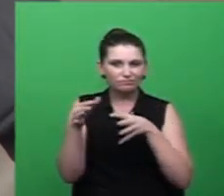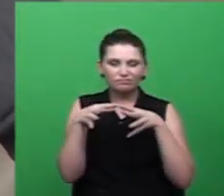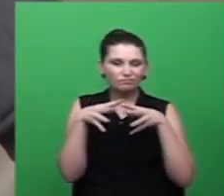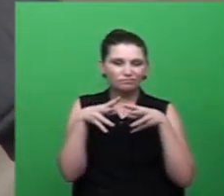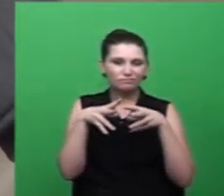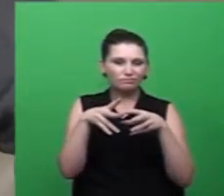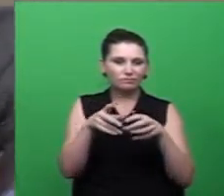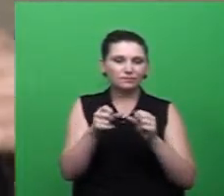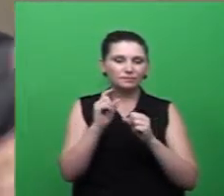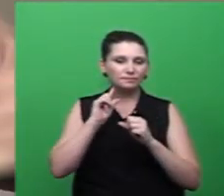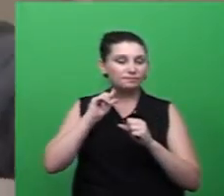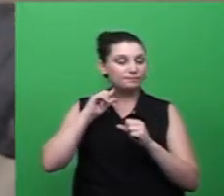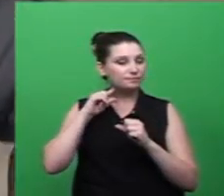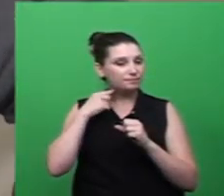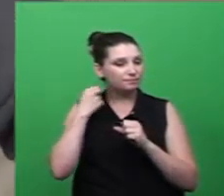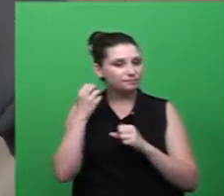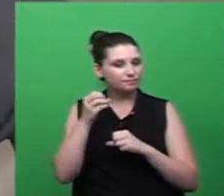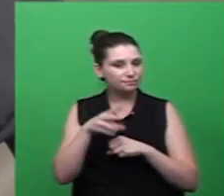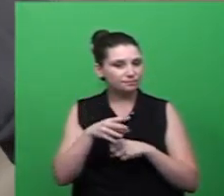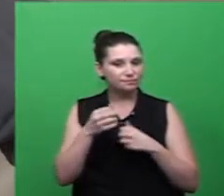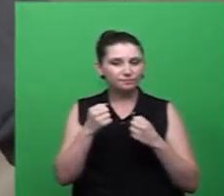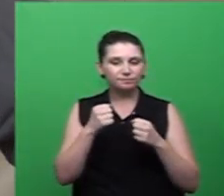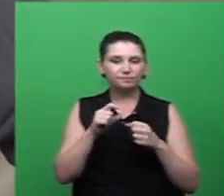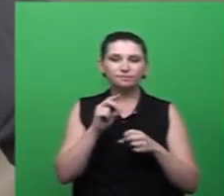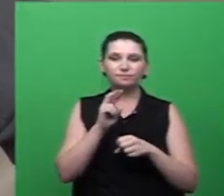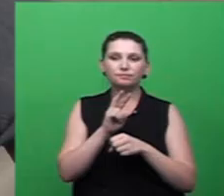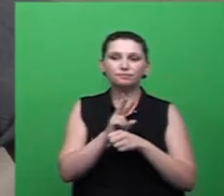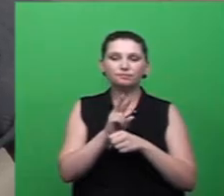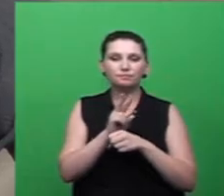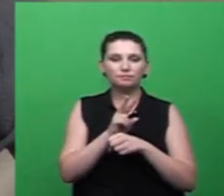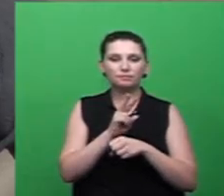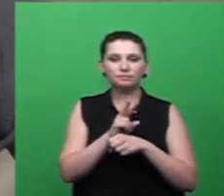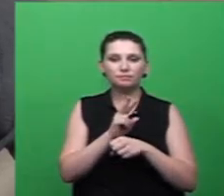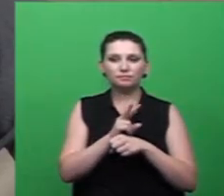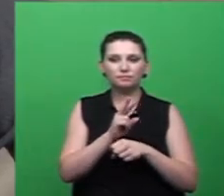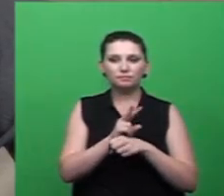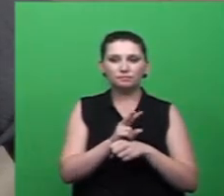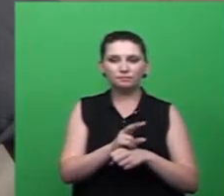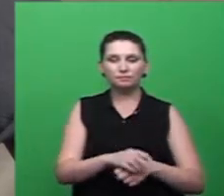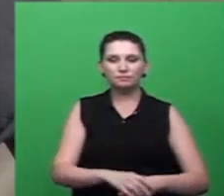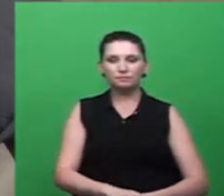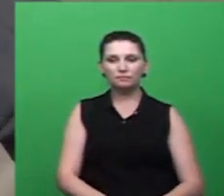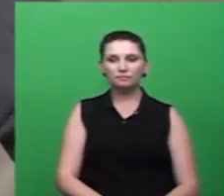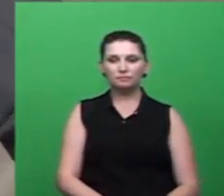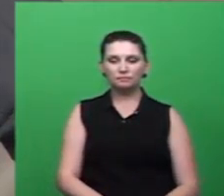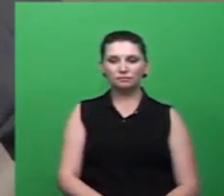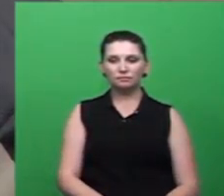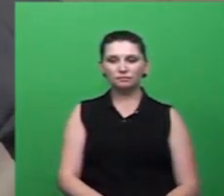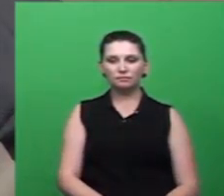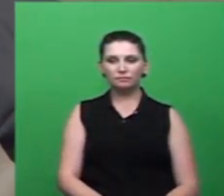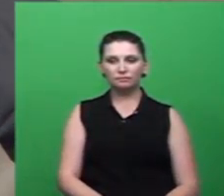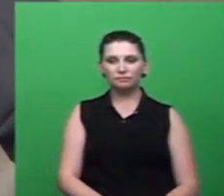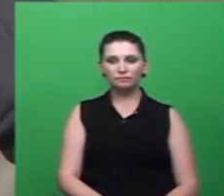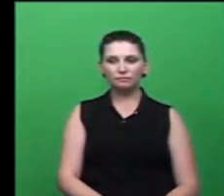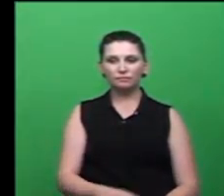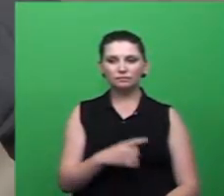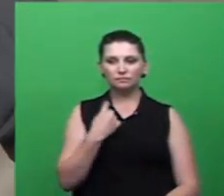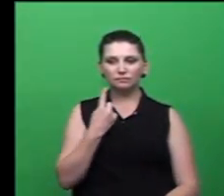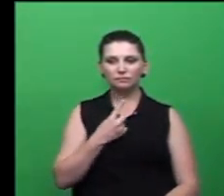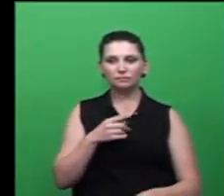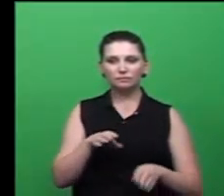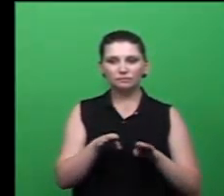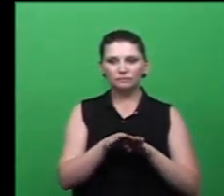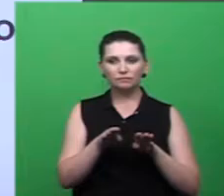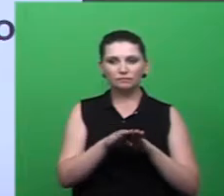pode reter água parada, aqui nós temos que fazer uma visita também semanal nesses 160 pontos catalogados. E a gente visitando eles uma vez em semana, a gente